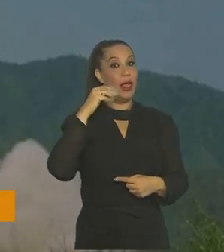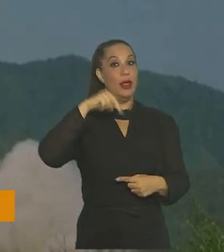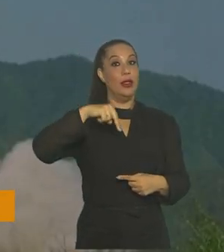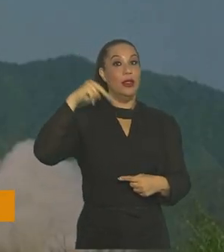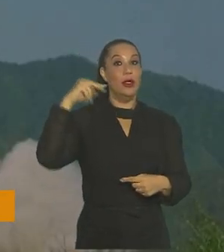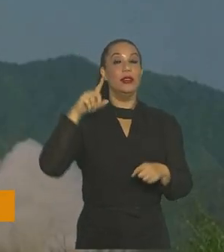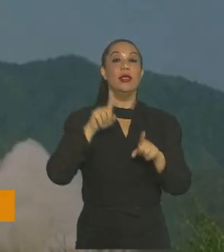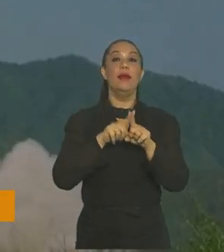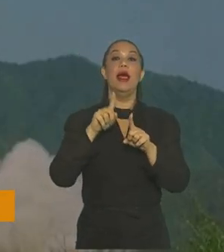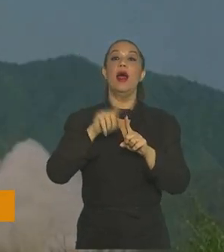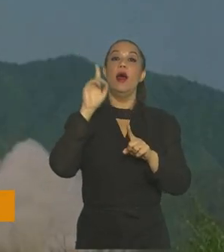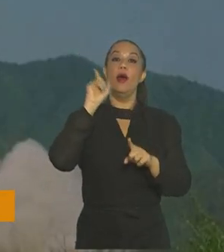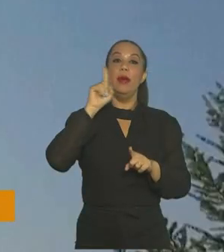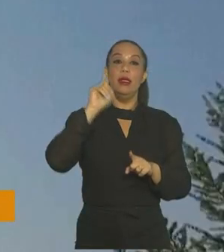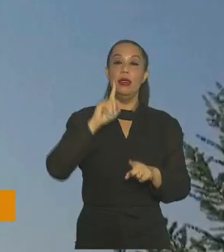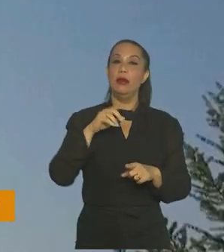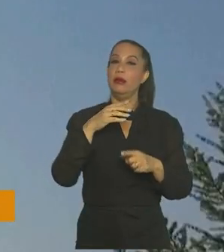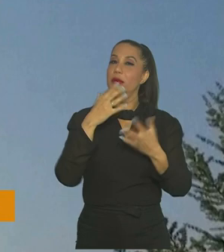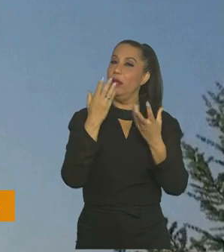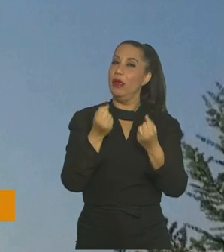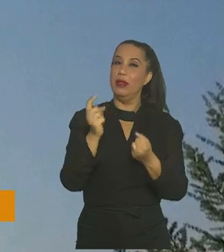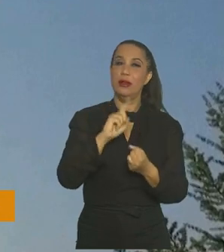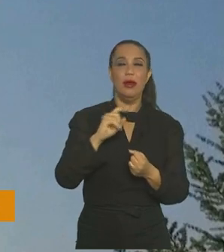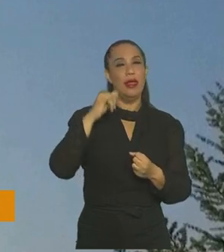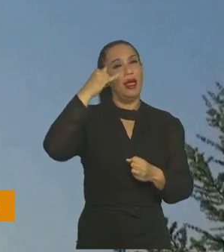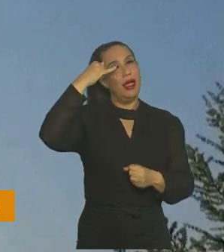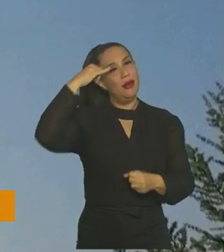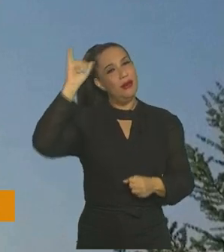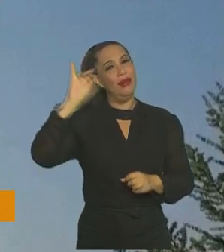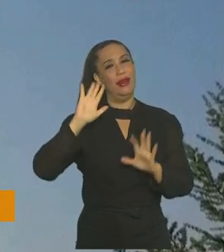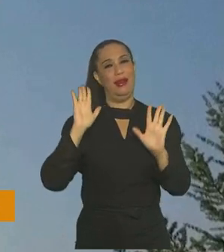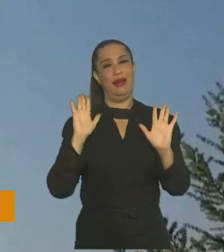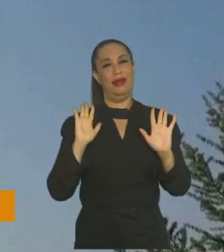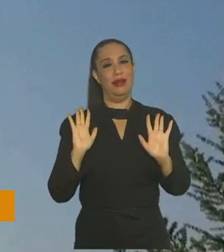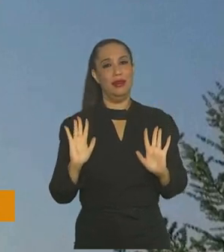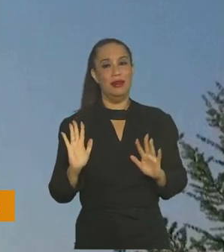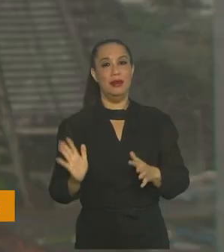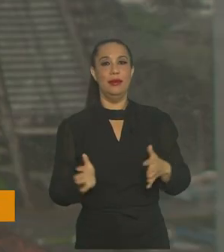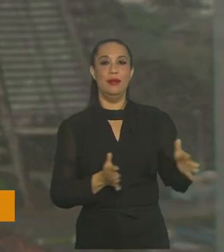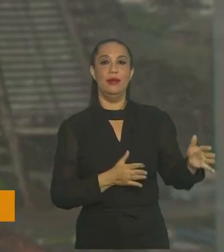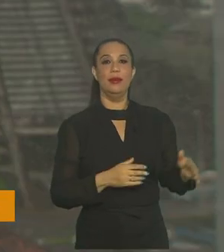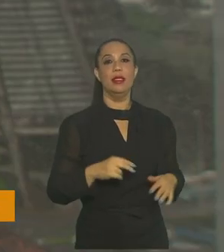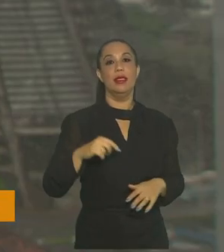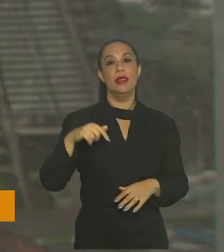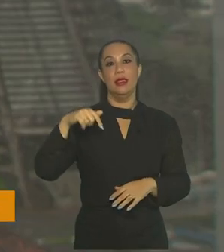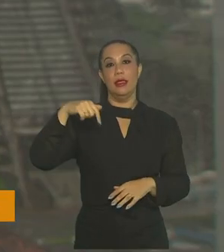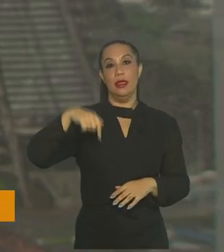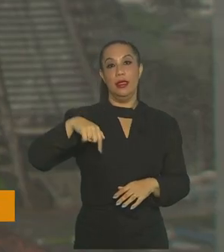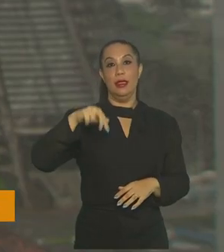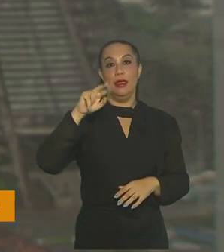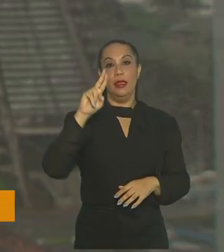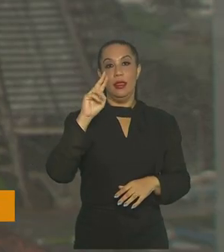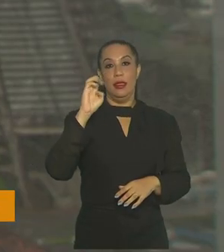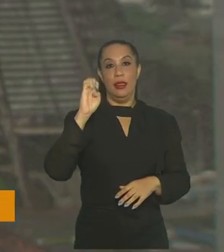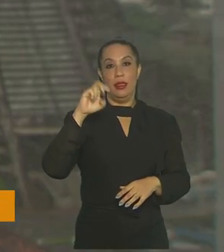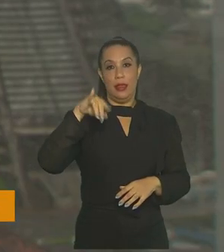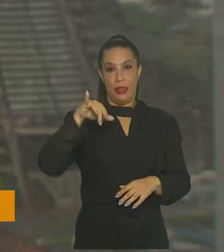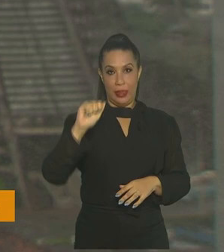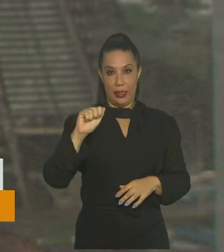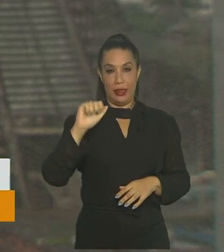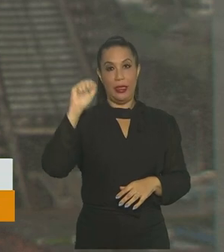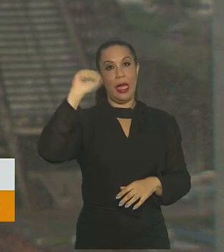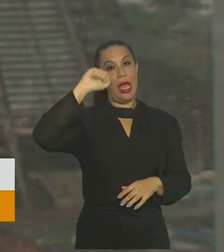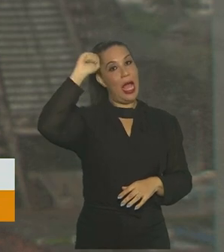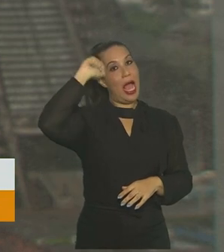teste e pediu que o país evite qualquer outra ação como esta. No Quênia, na África,